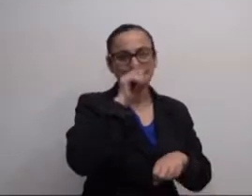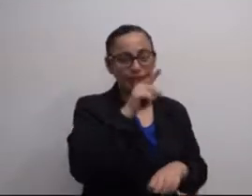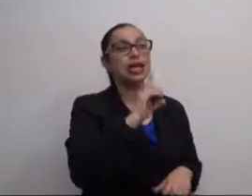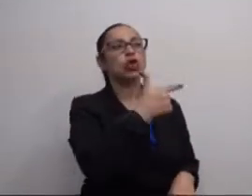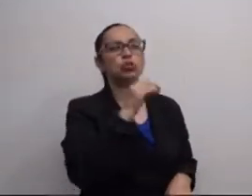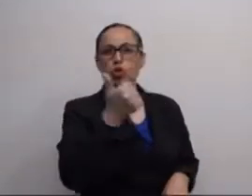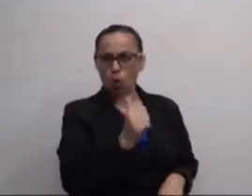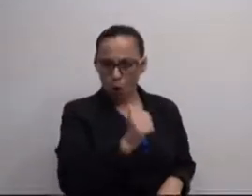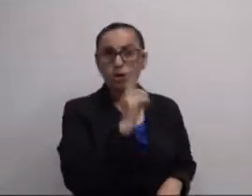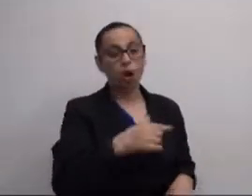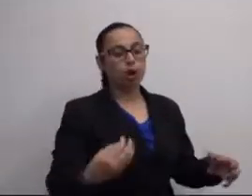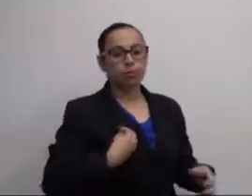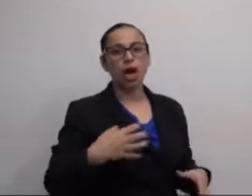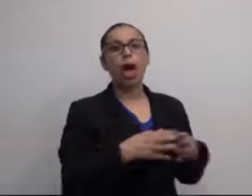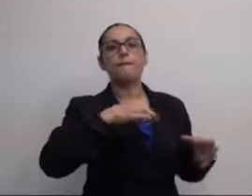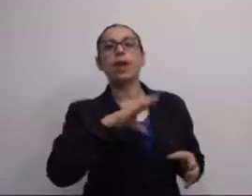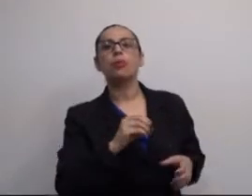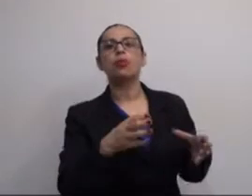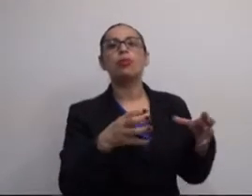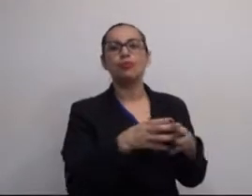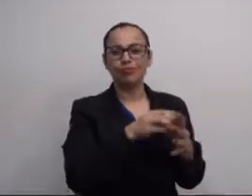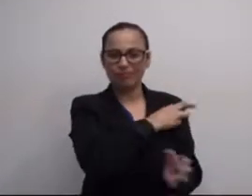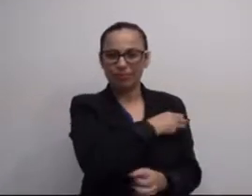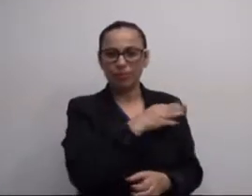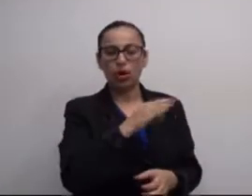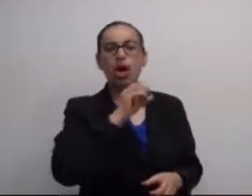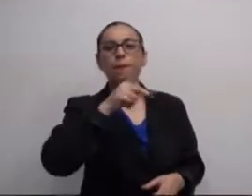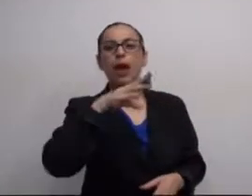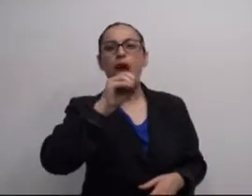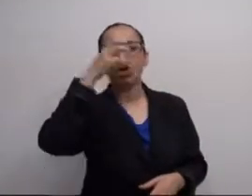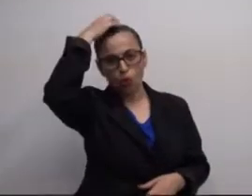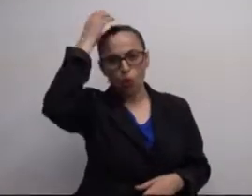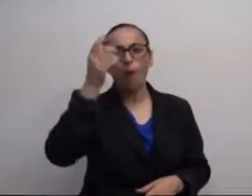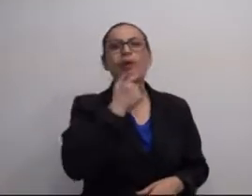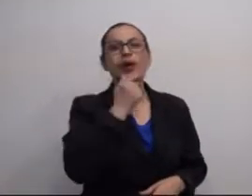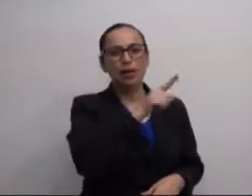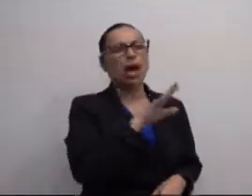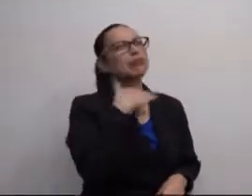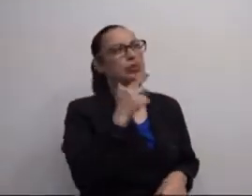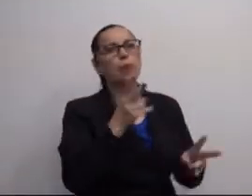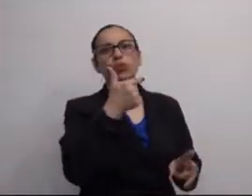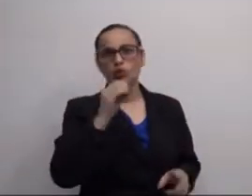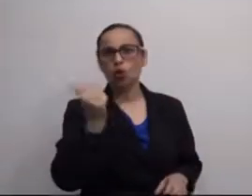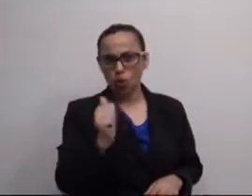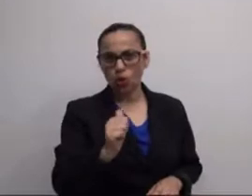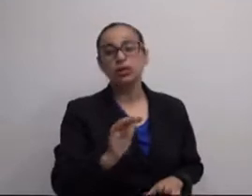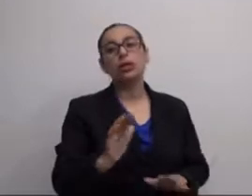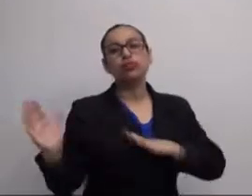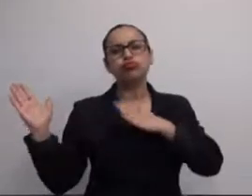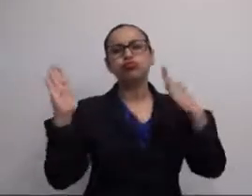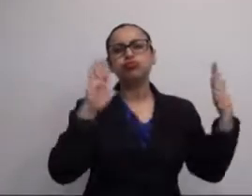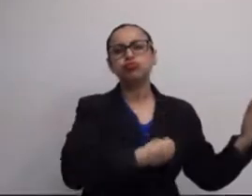rainha da Inglaterra no ano de 2011 e agora é um membro do Império Britânico. Ela faleceu no mesmo ano,